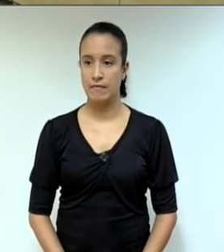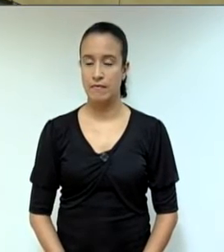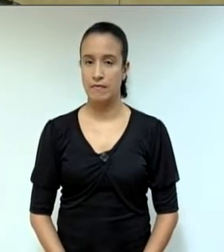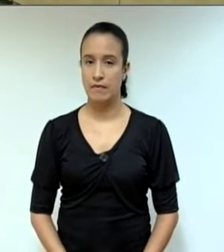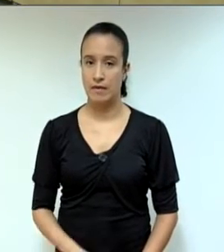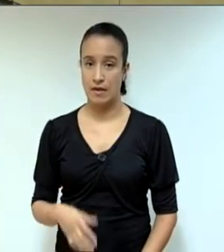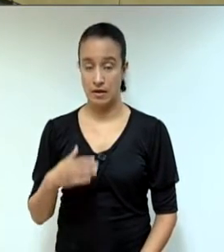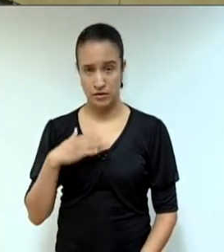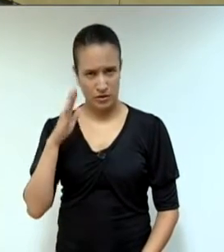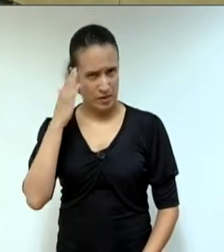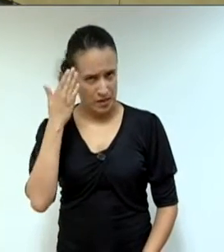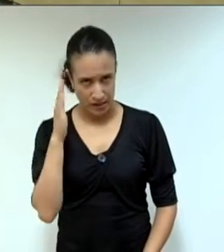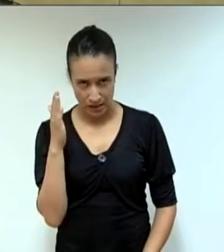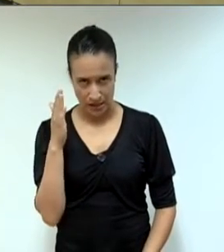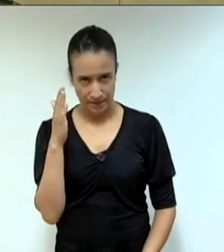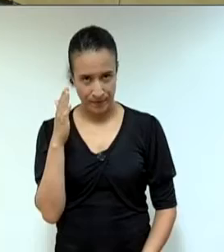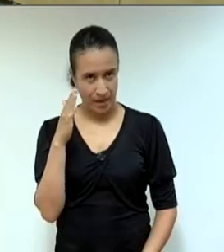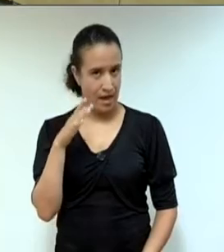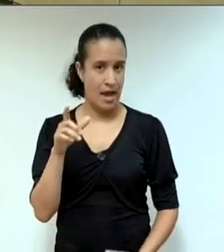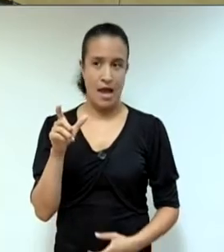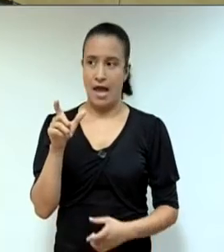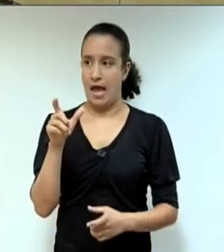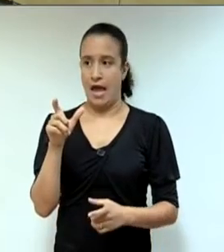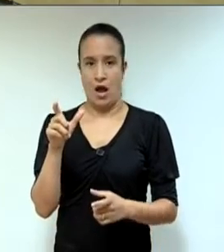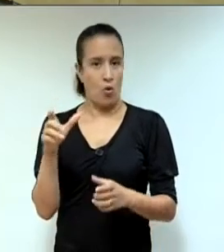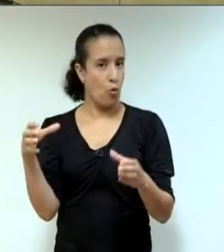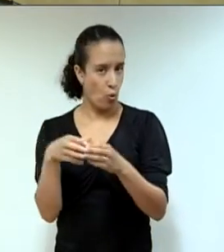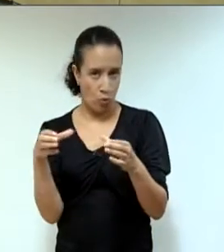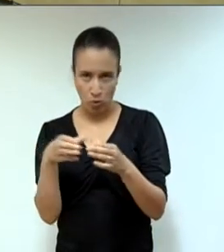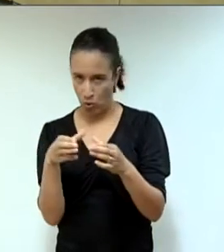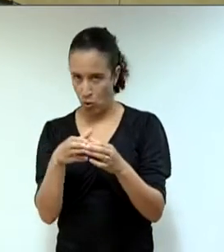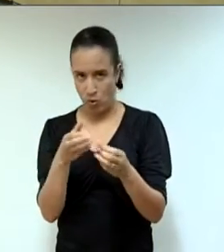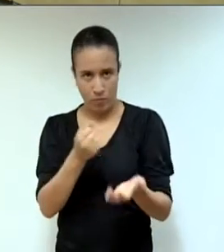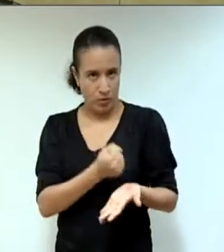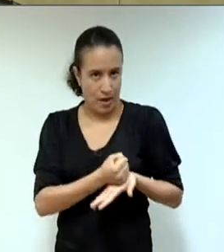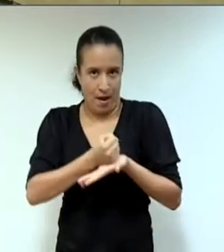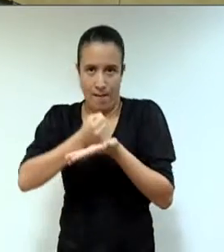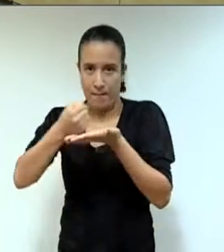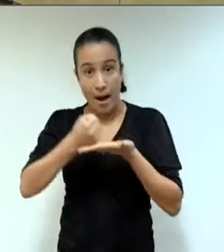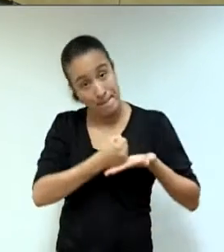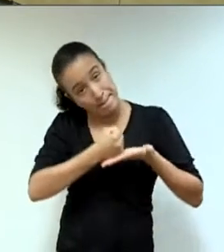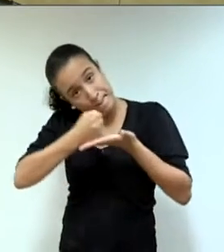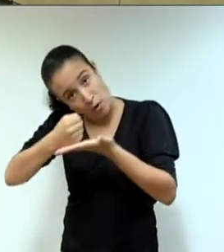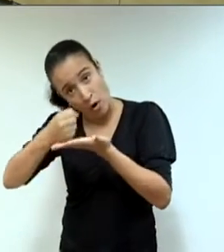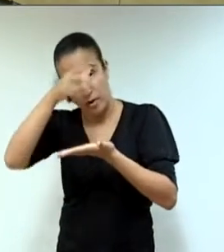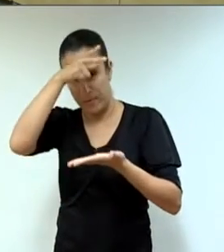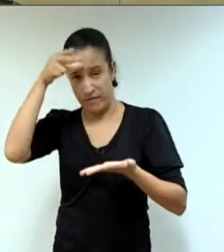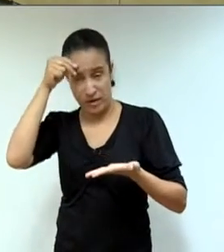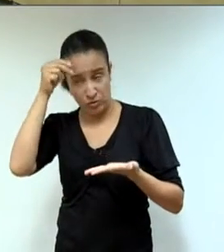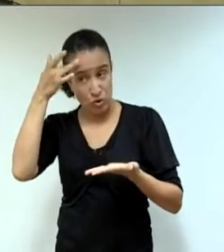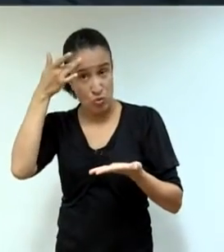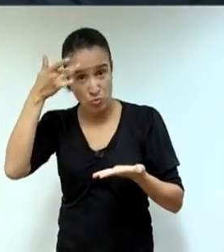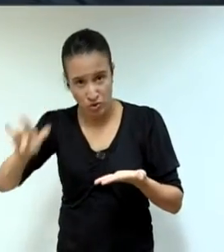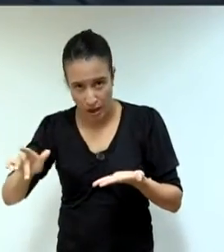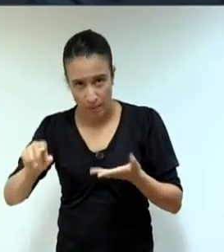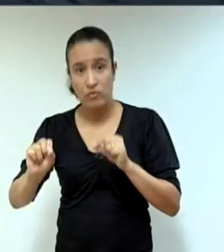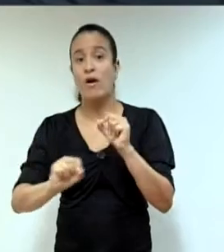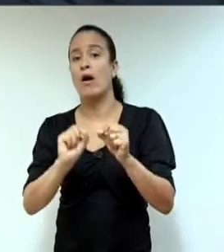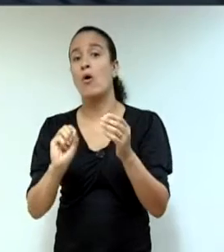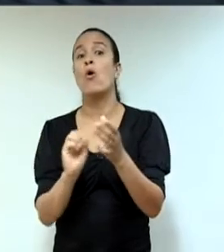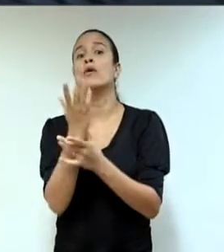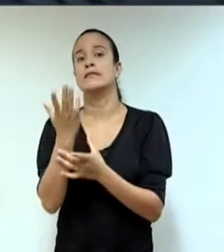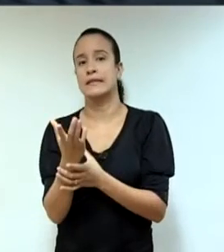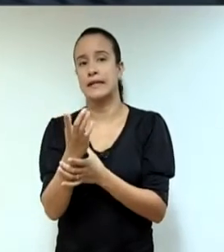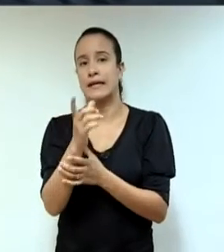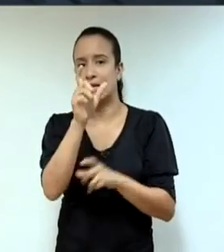Deixa eu só entender. Então, nem a base do governo sabe o que vai acontecer com a inscrição dos devedores na